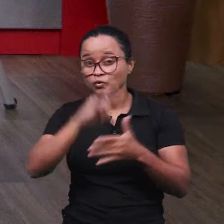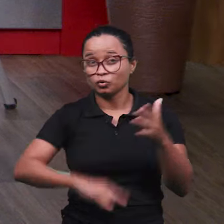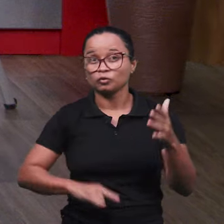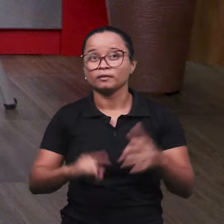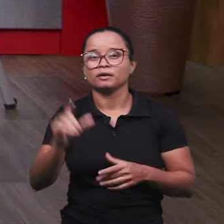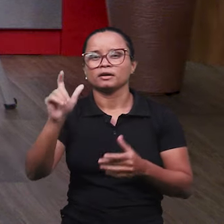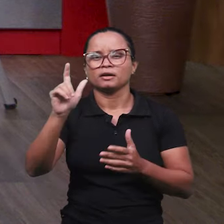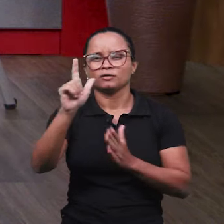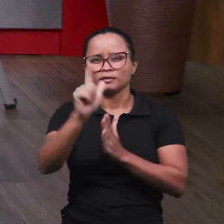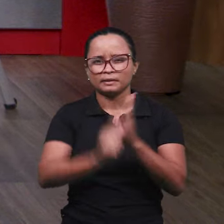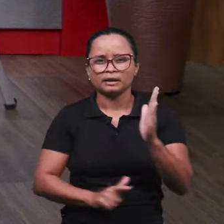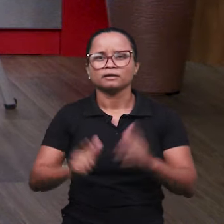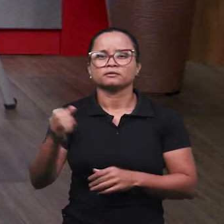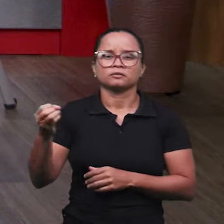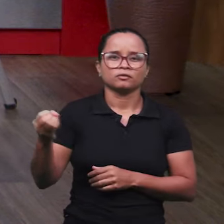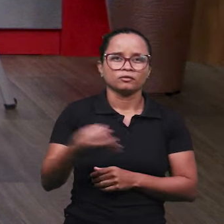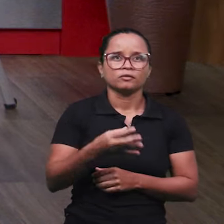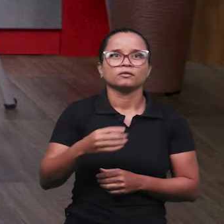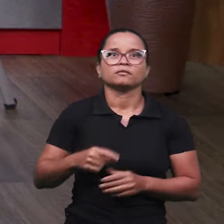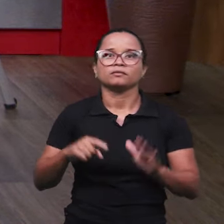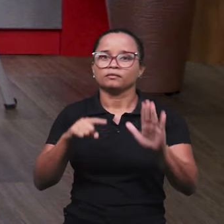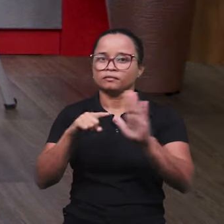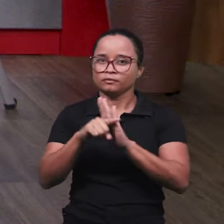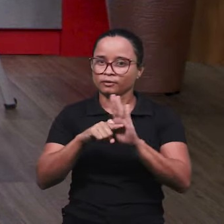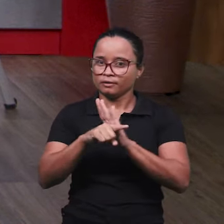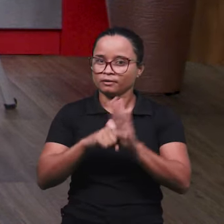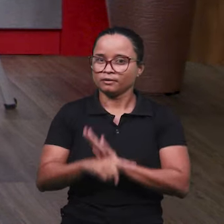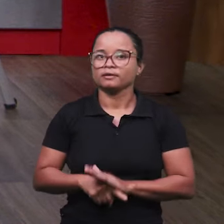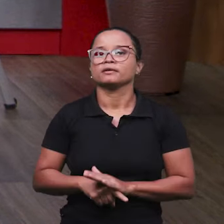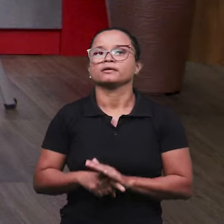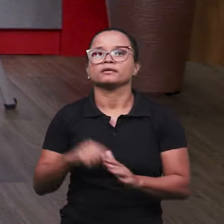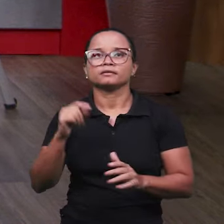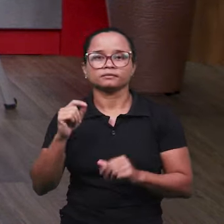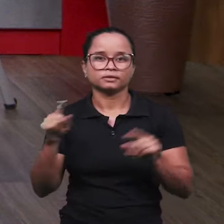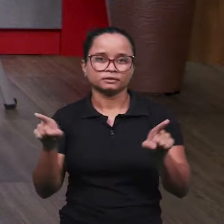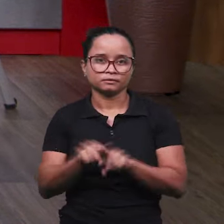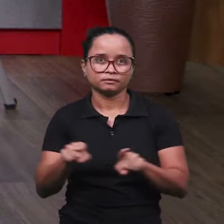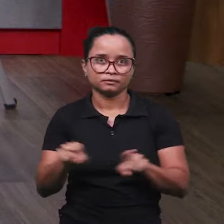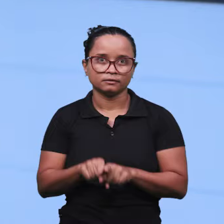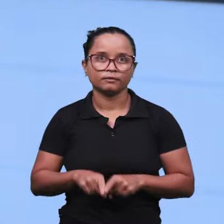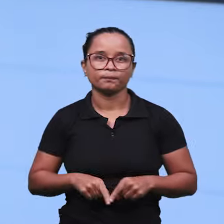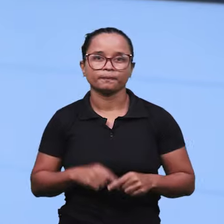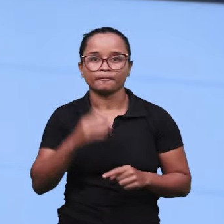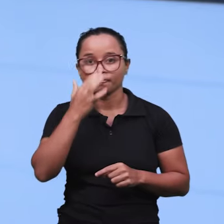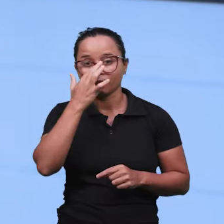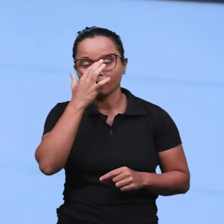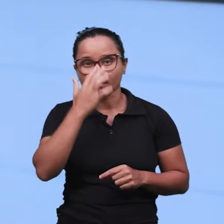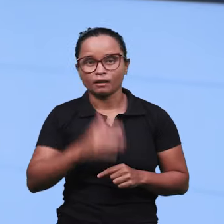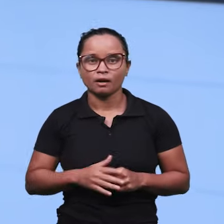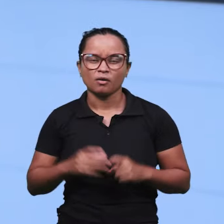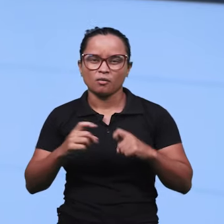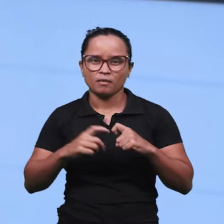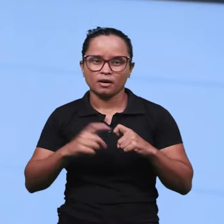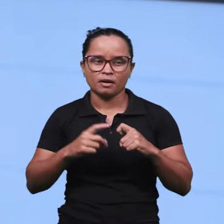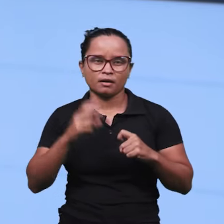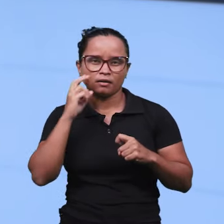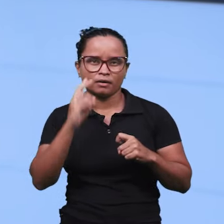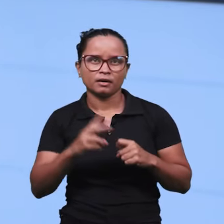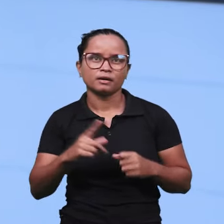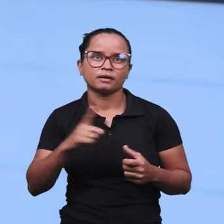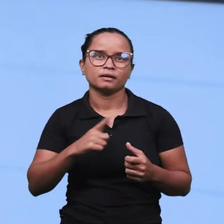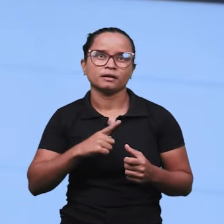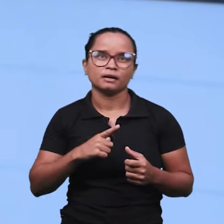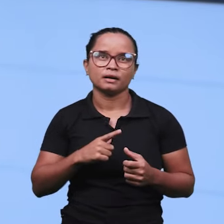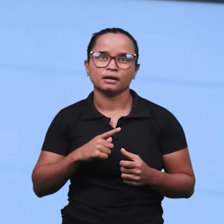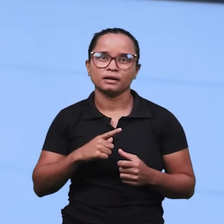são os laus atualizados, os exames que foram feitos, o médico, às vezes, orienta, às vezes, ele tem um caminhamento para